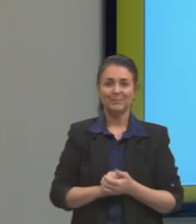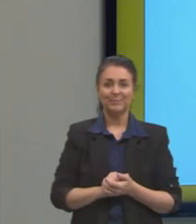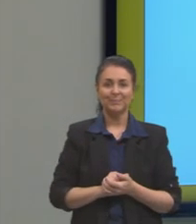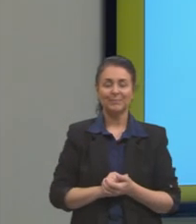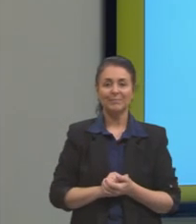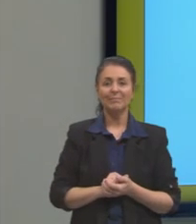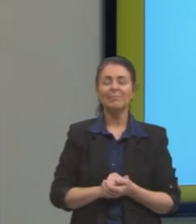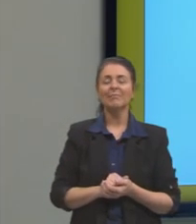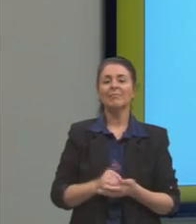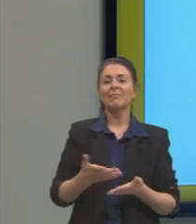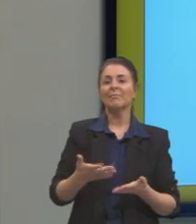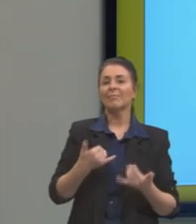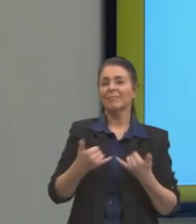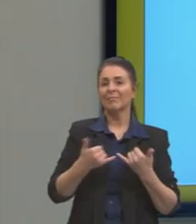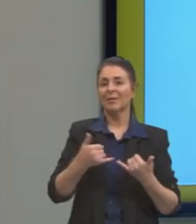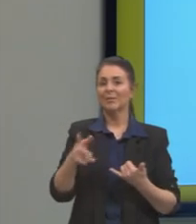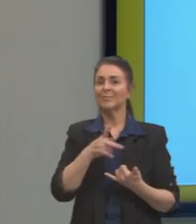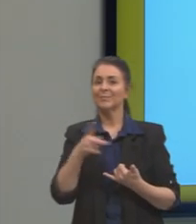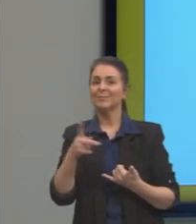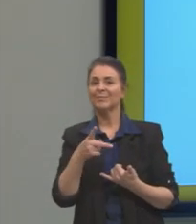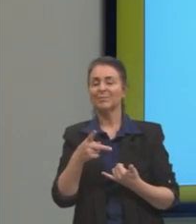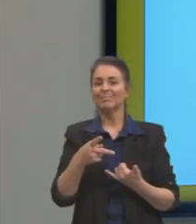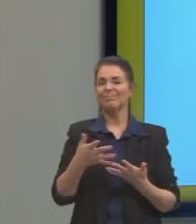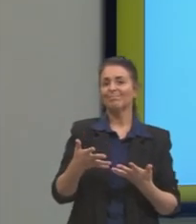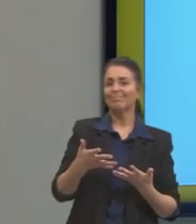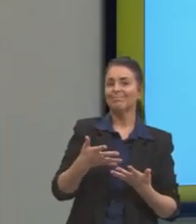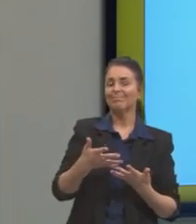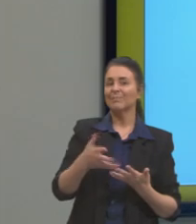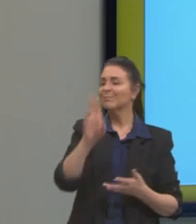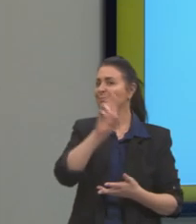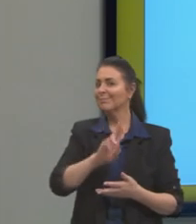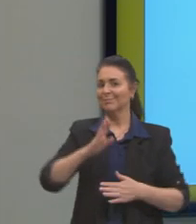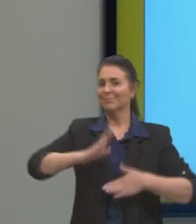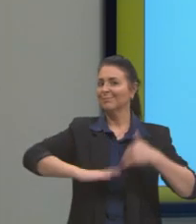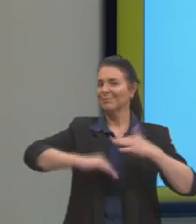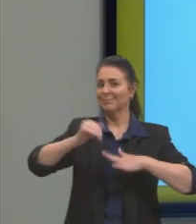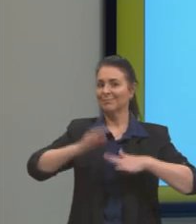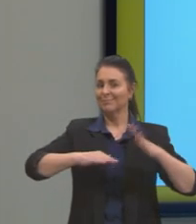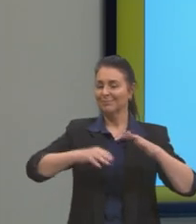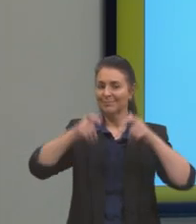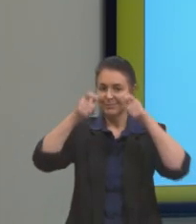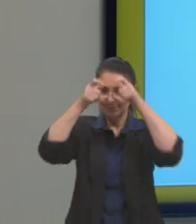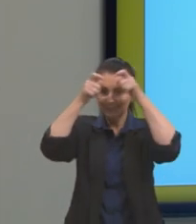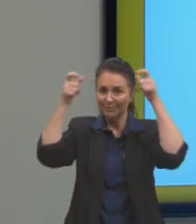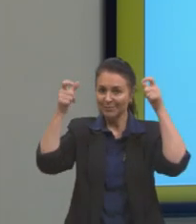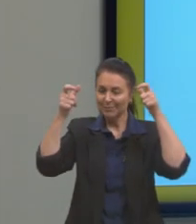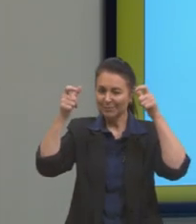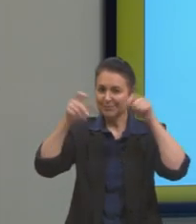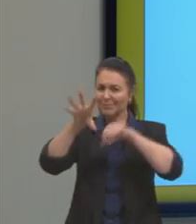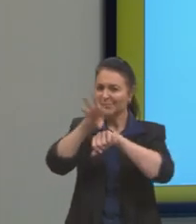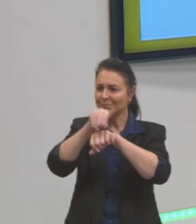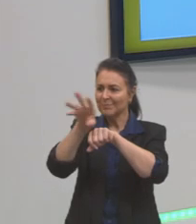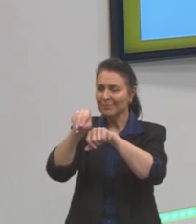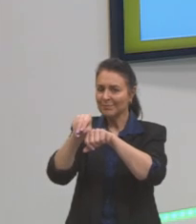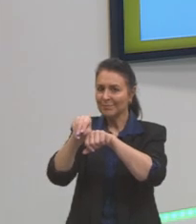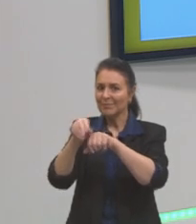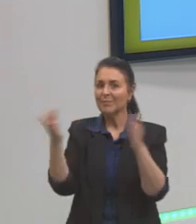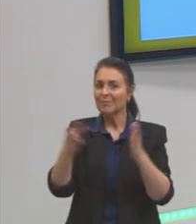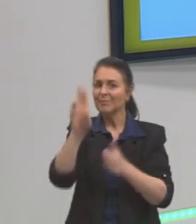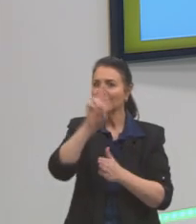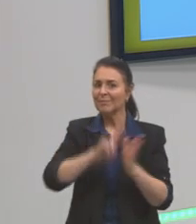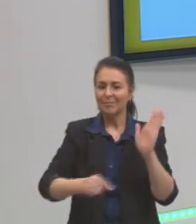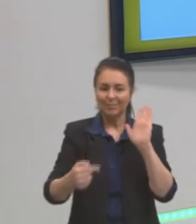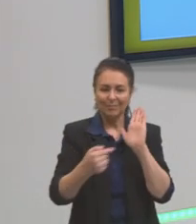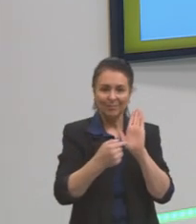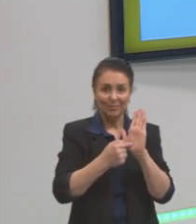Aqui, então, eu trago um exemplo. Um exemplo, eu acho nada melhor do que a gente aplicar esse conhecimento, então, de fato, marcando um ponto no plano cartesiano.